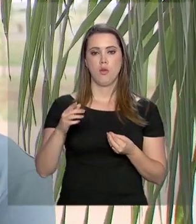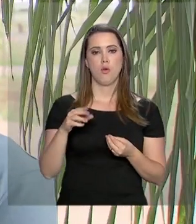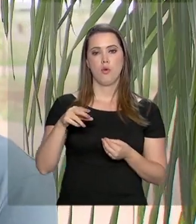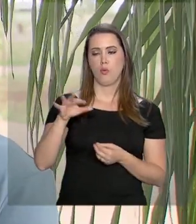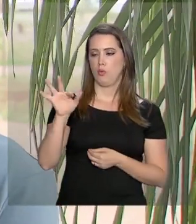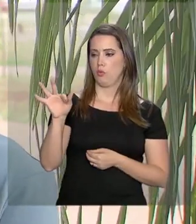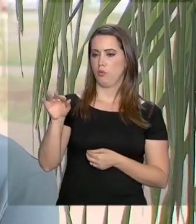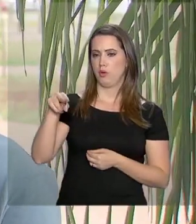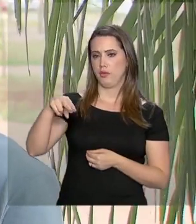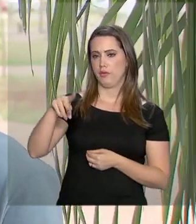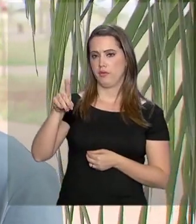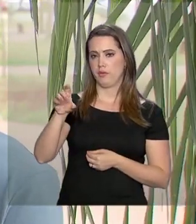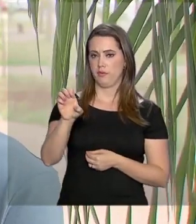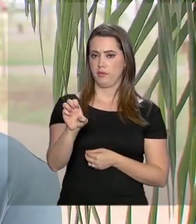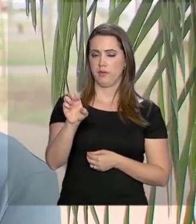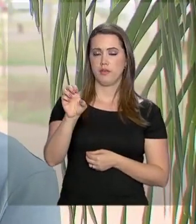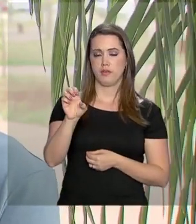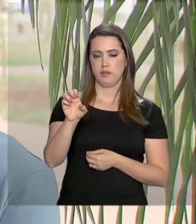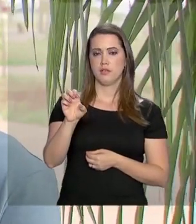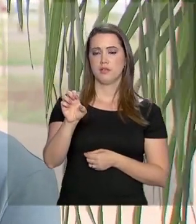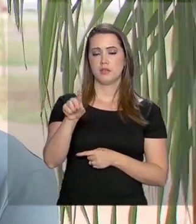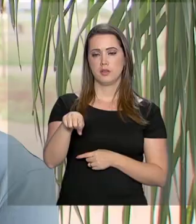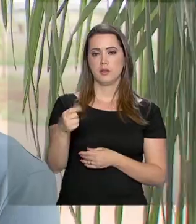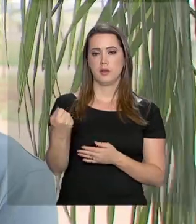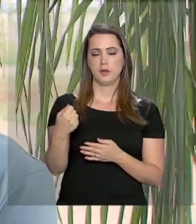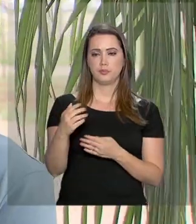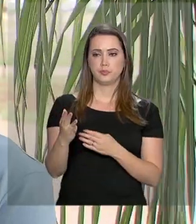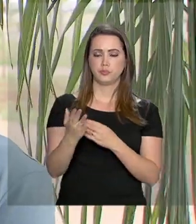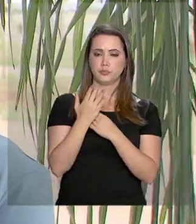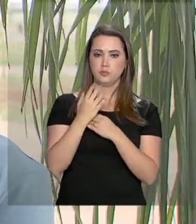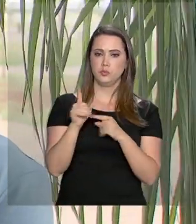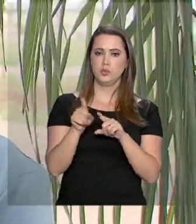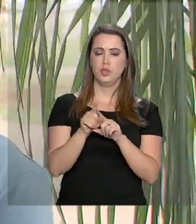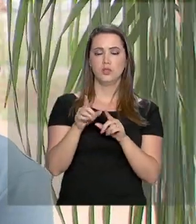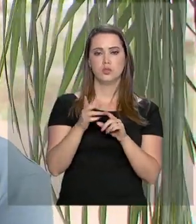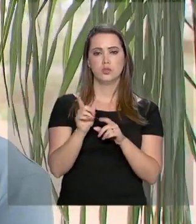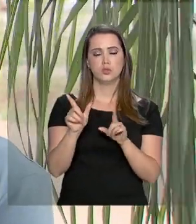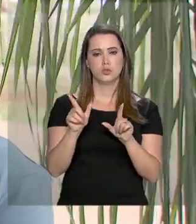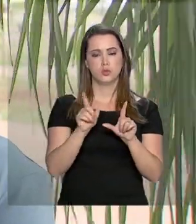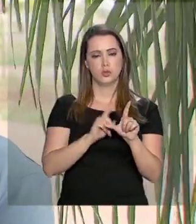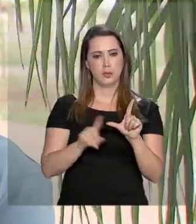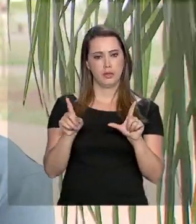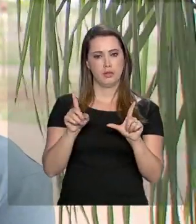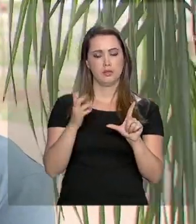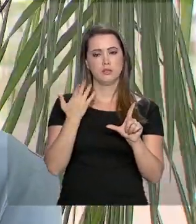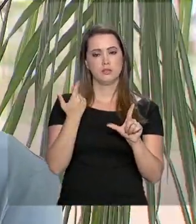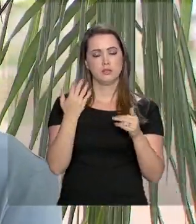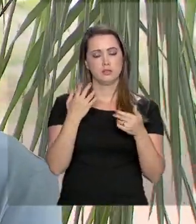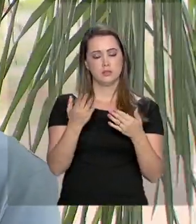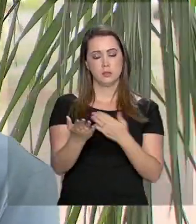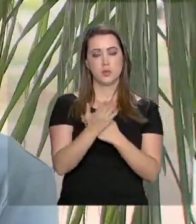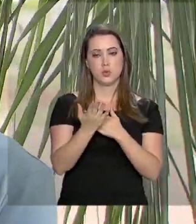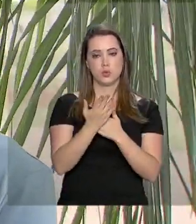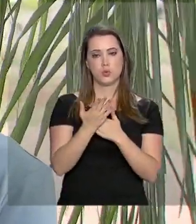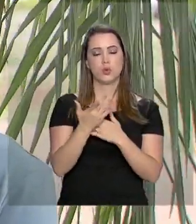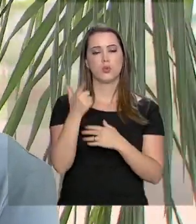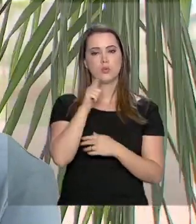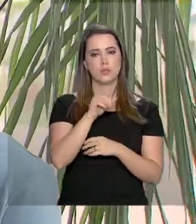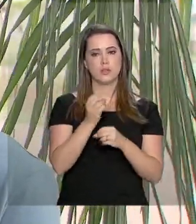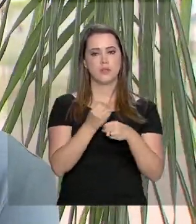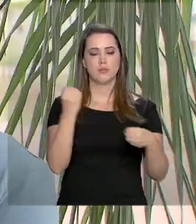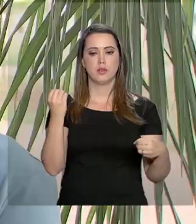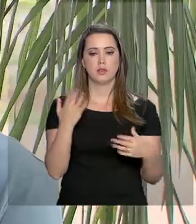FNDE, no caso, cobre, é o meu fiador, no caso de licenciaturas, então isso me ajudou a conseguir a vaga. A mensalidade